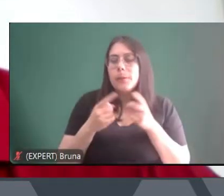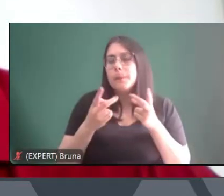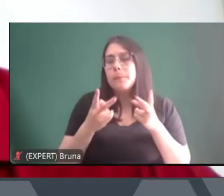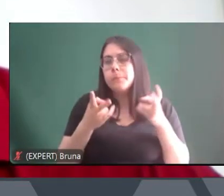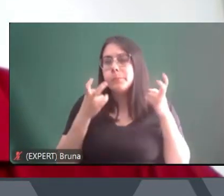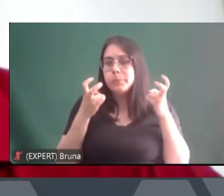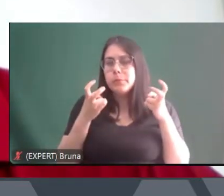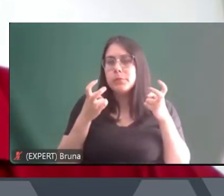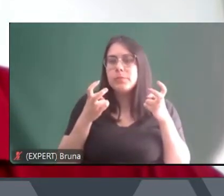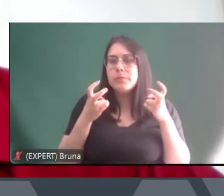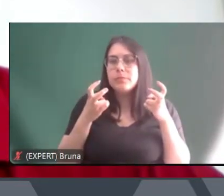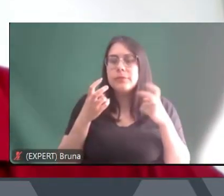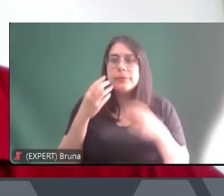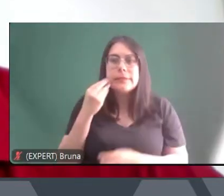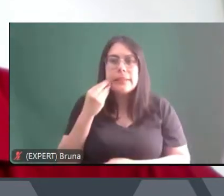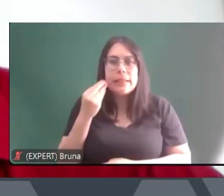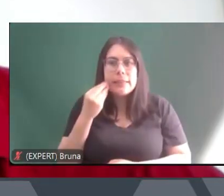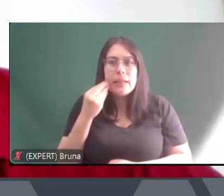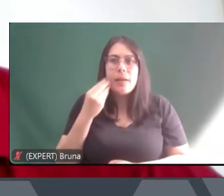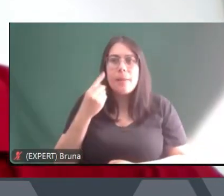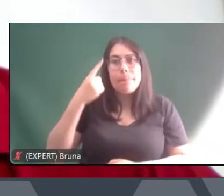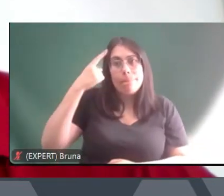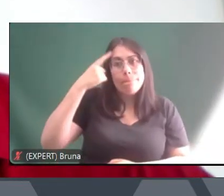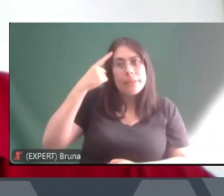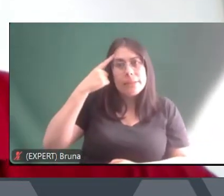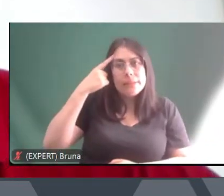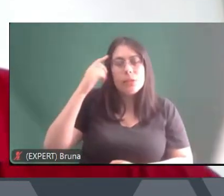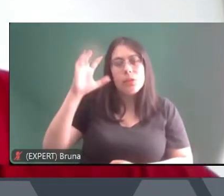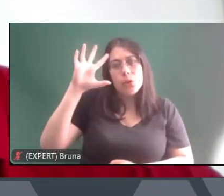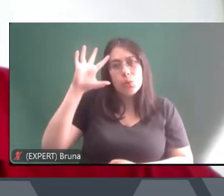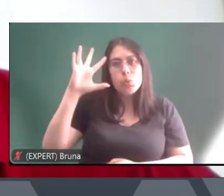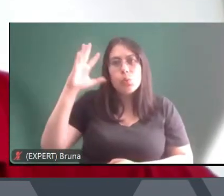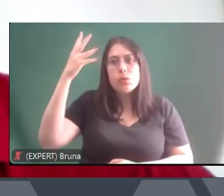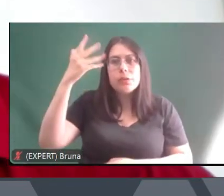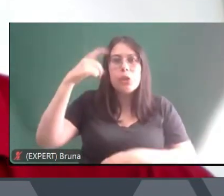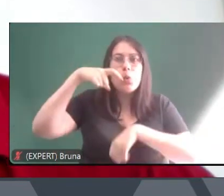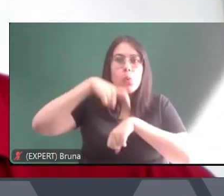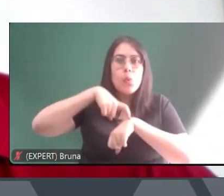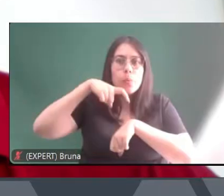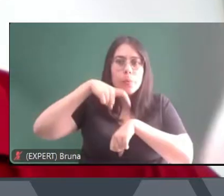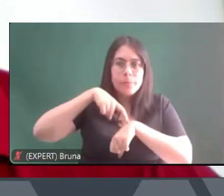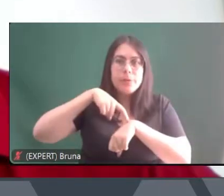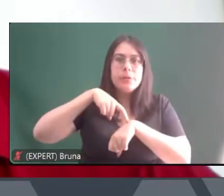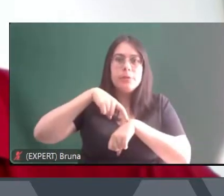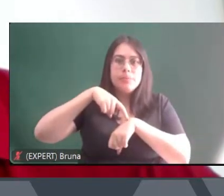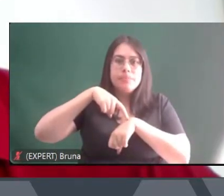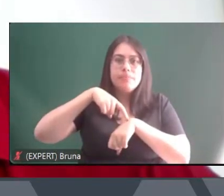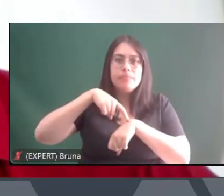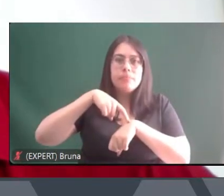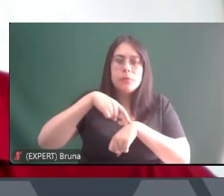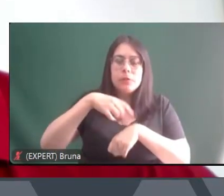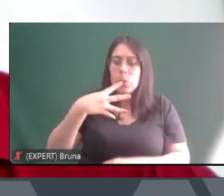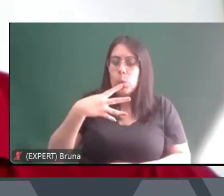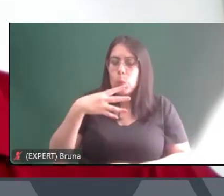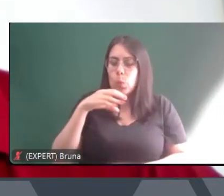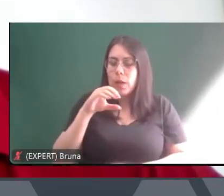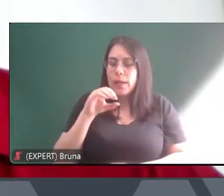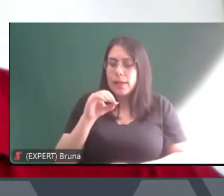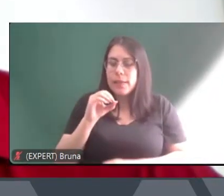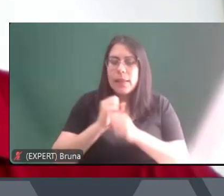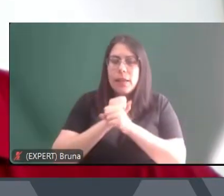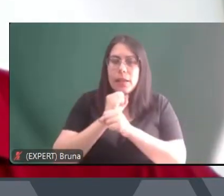feito é tentar pensar sobre coisas que estão acontecendo no momento, né? Apesar de serem 40 anos do golpe,